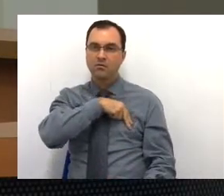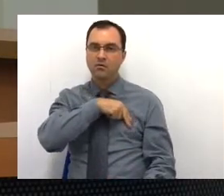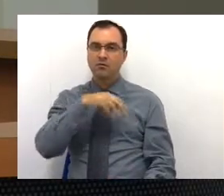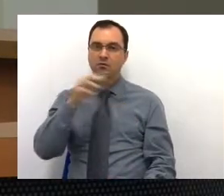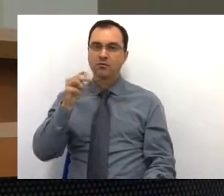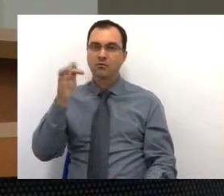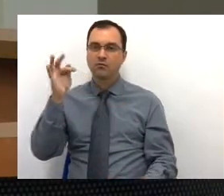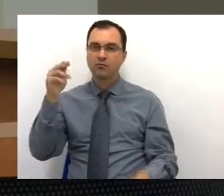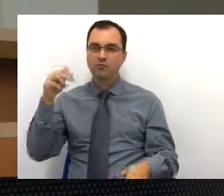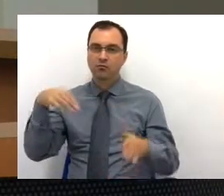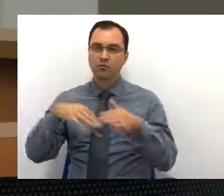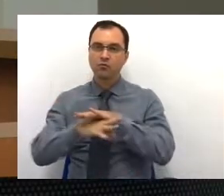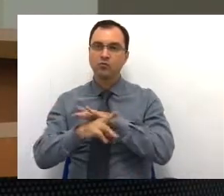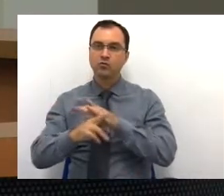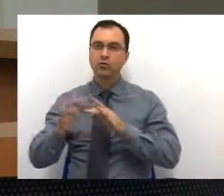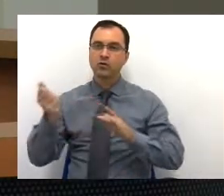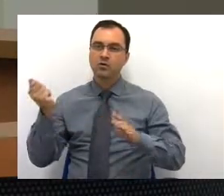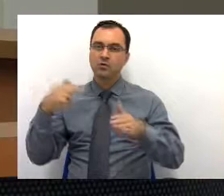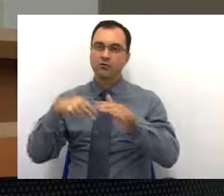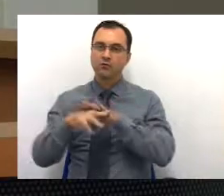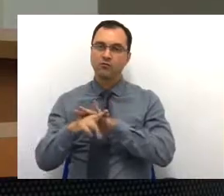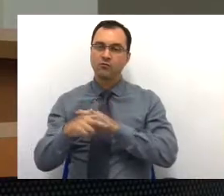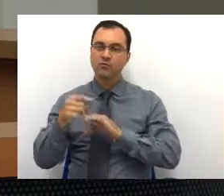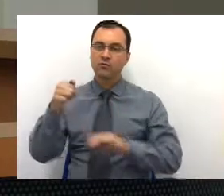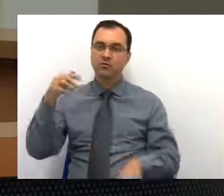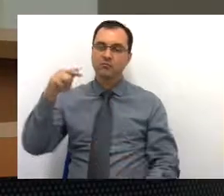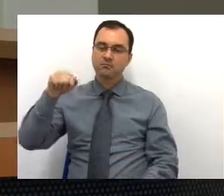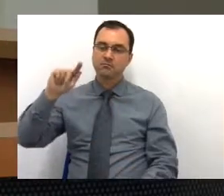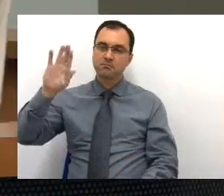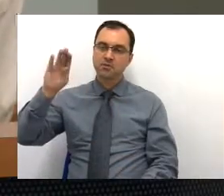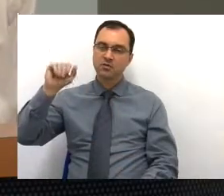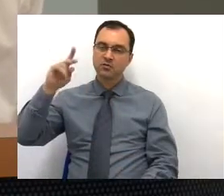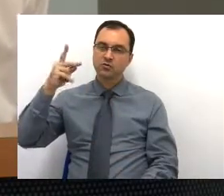a fundo, um valor de 7 milhões e 200 mil reais.